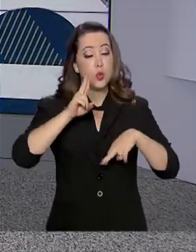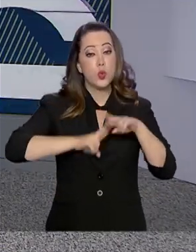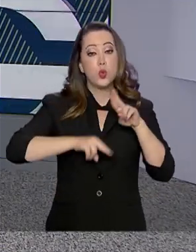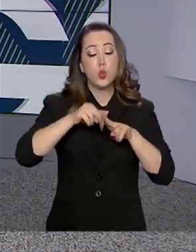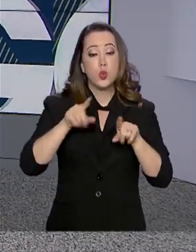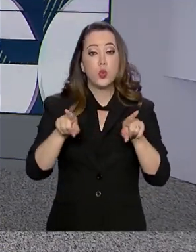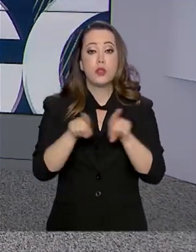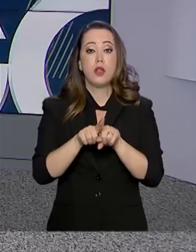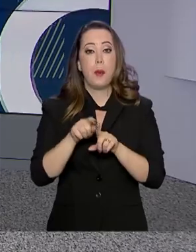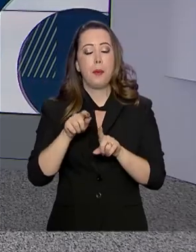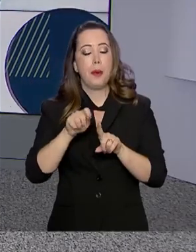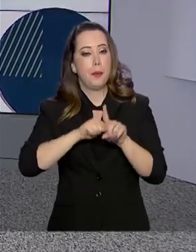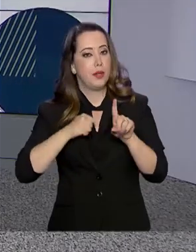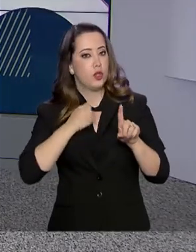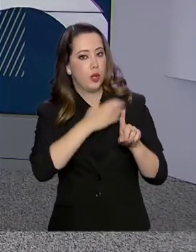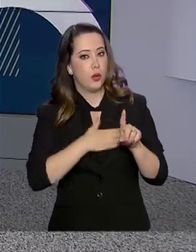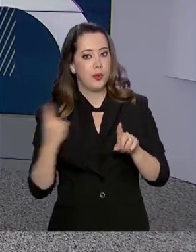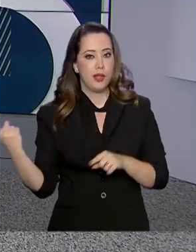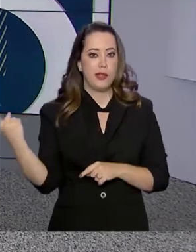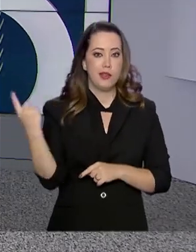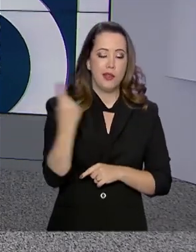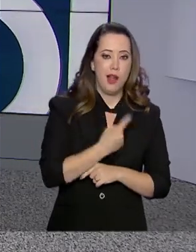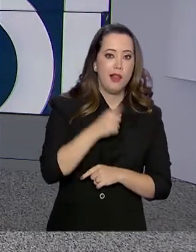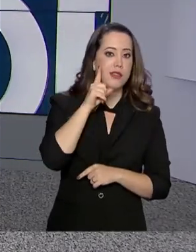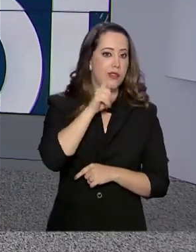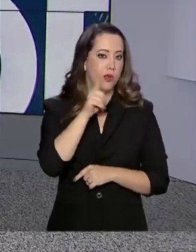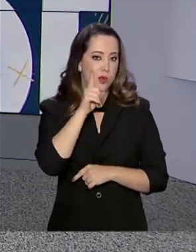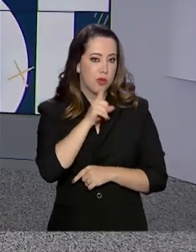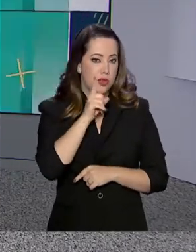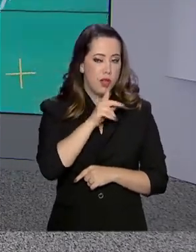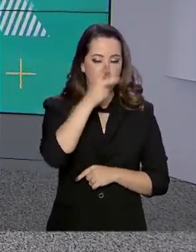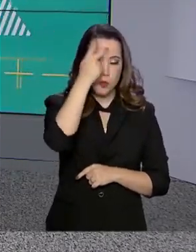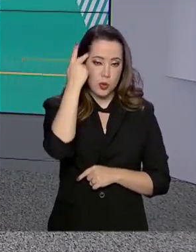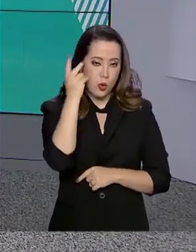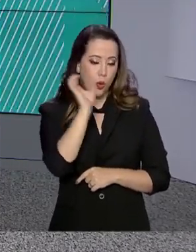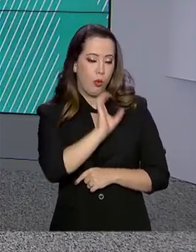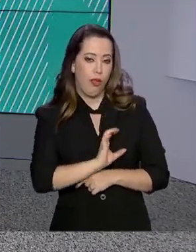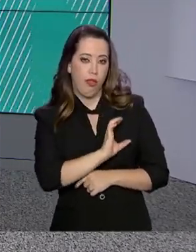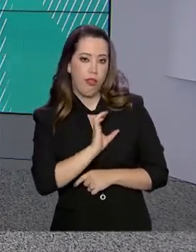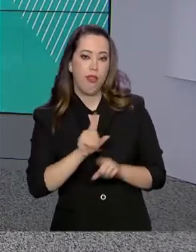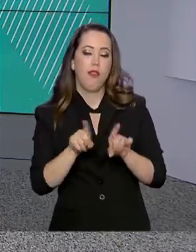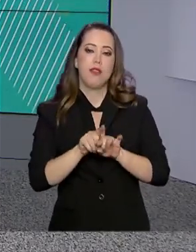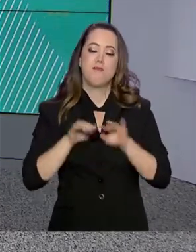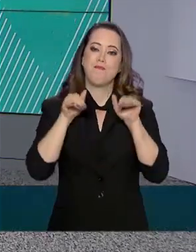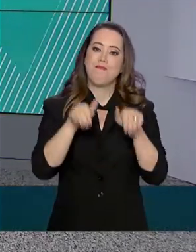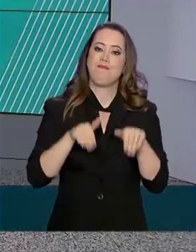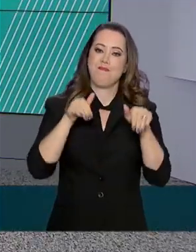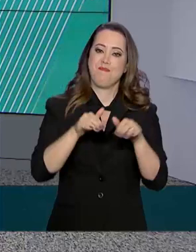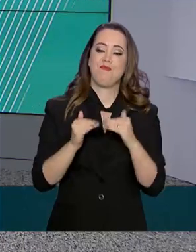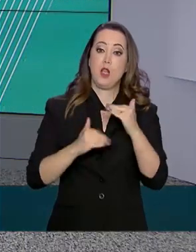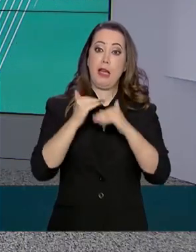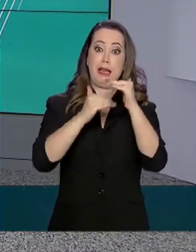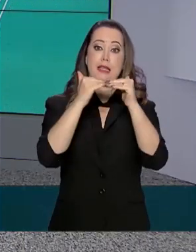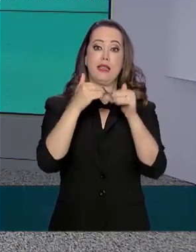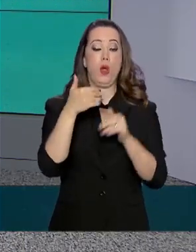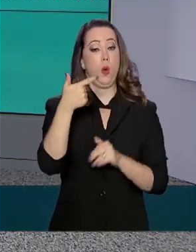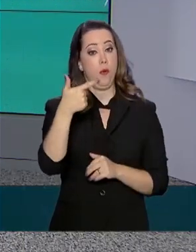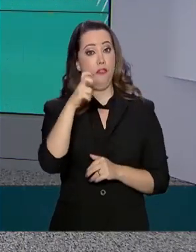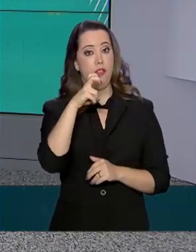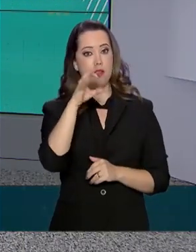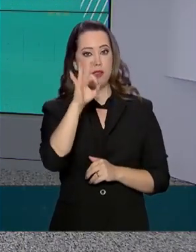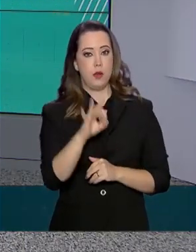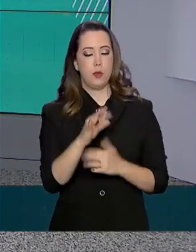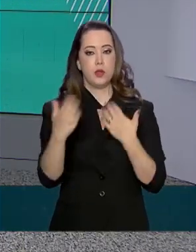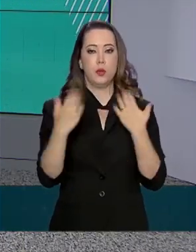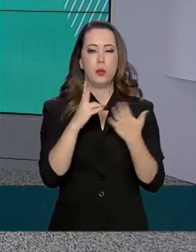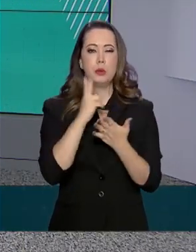agosto, a entrada de turistas norte-americanos, canadenses e australianos no Brasil cresceu 25% em relação ao mesmo período de